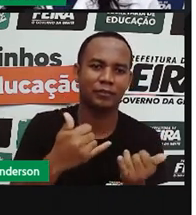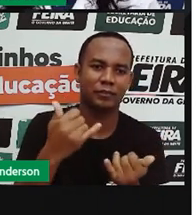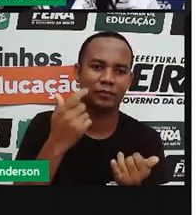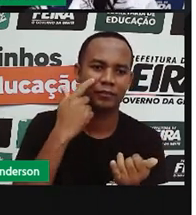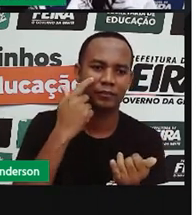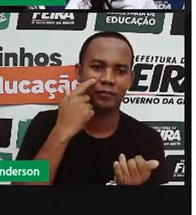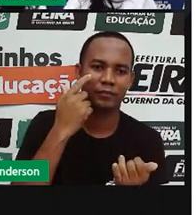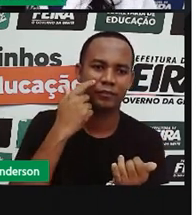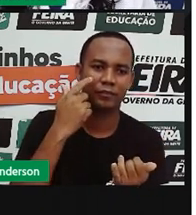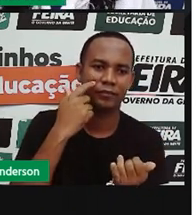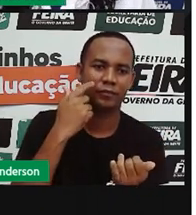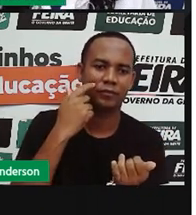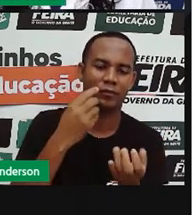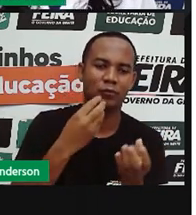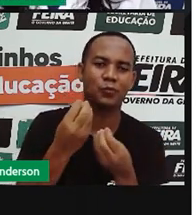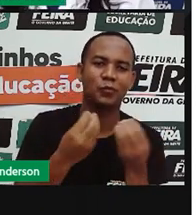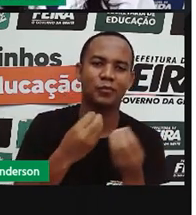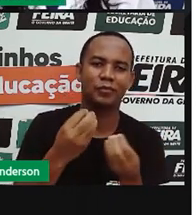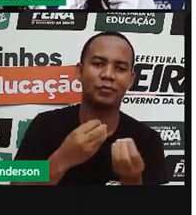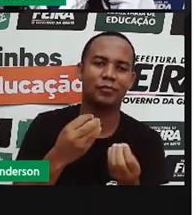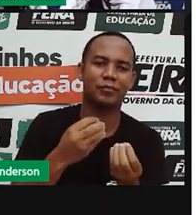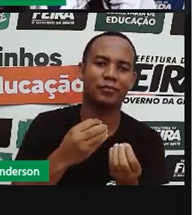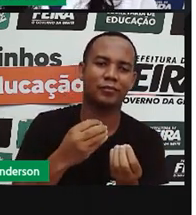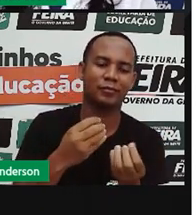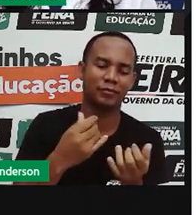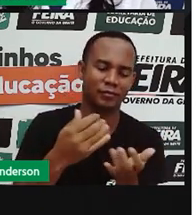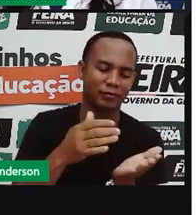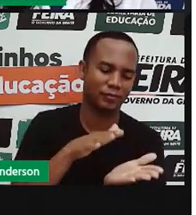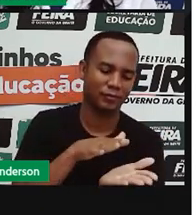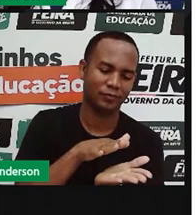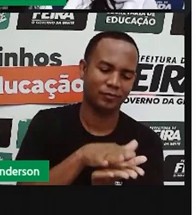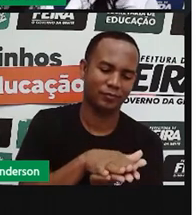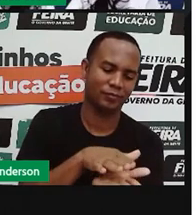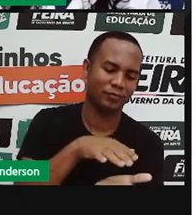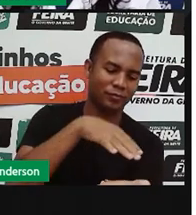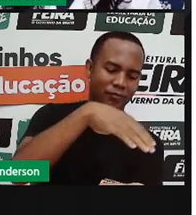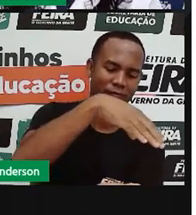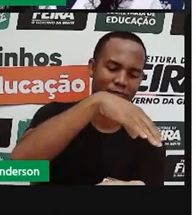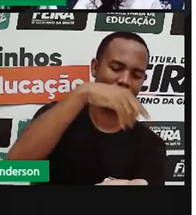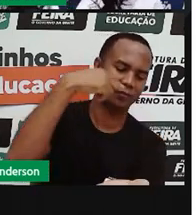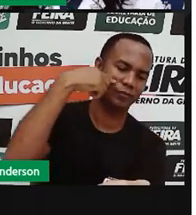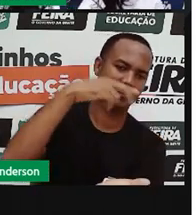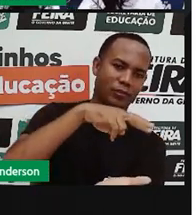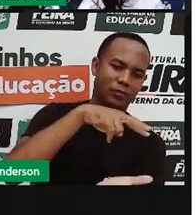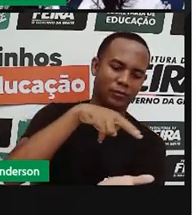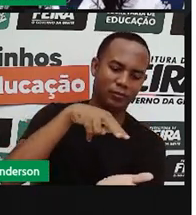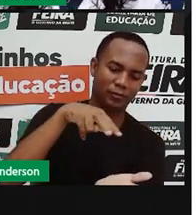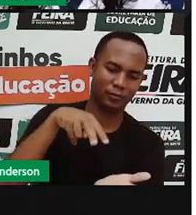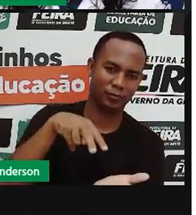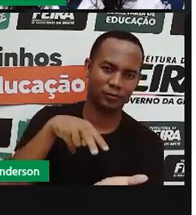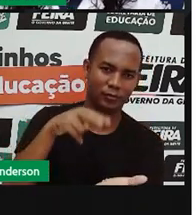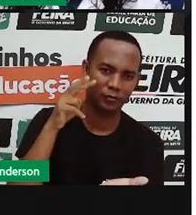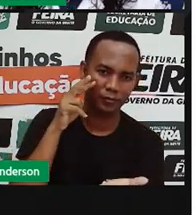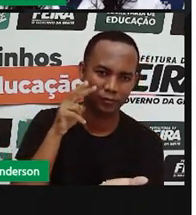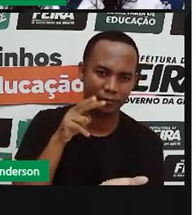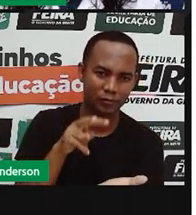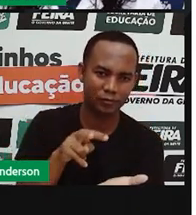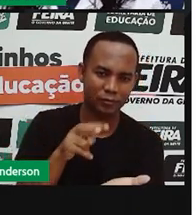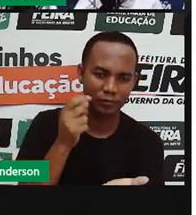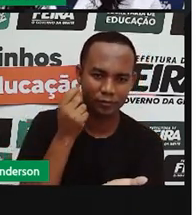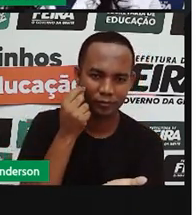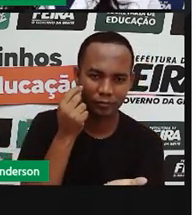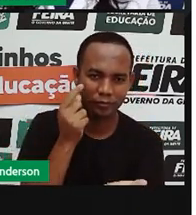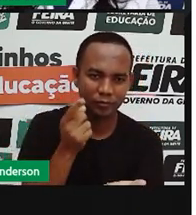ver o tamanho das sombras de cada um. E eles mediram utilizando